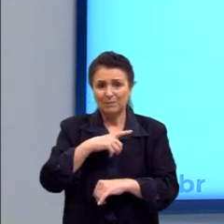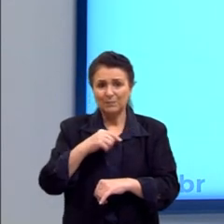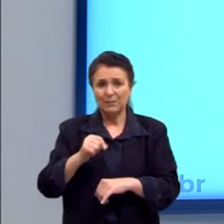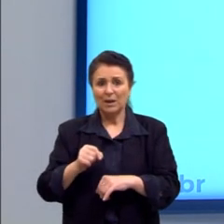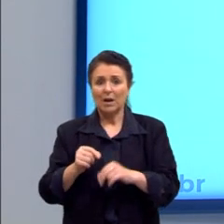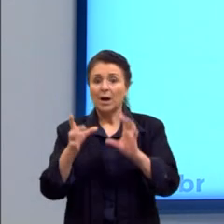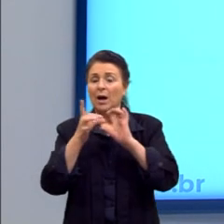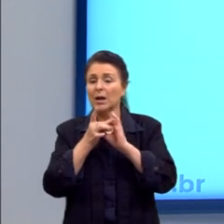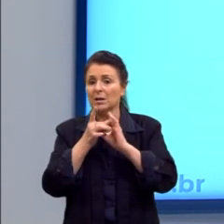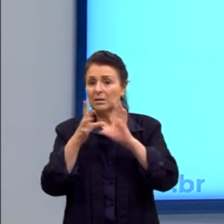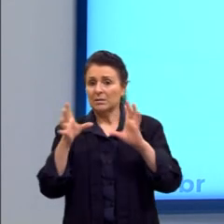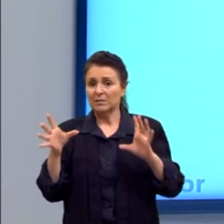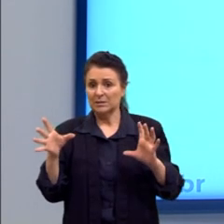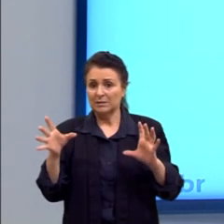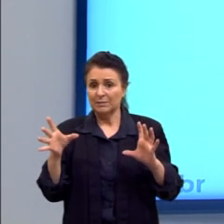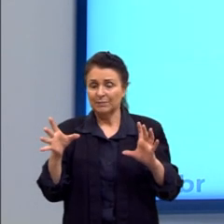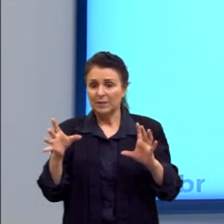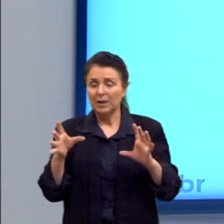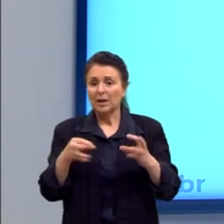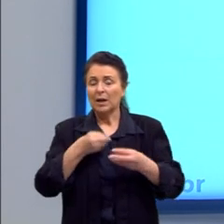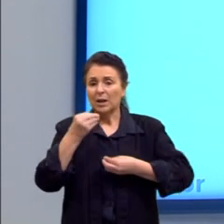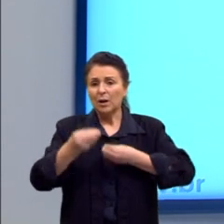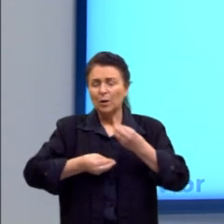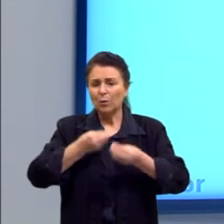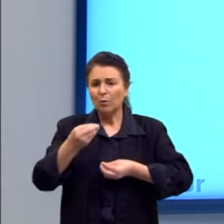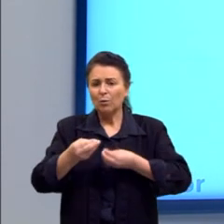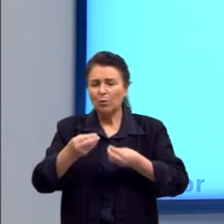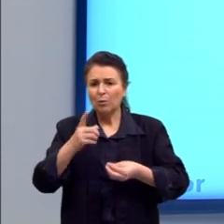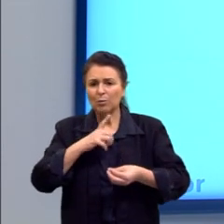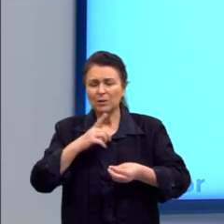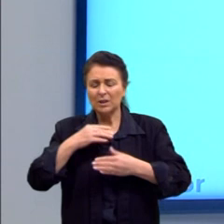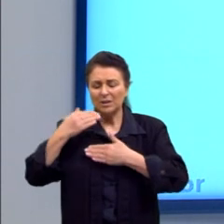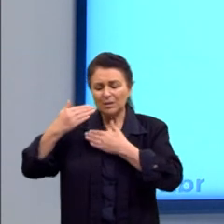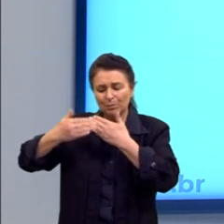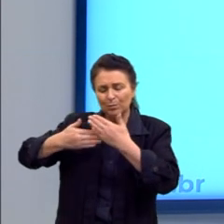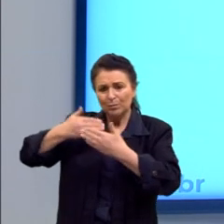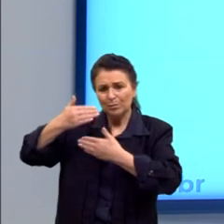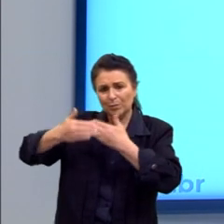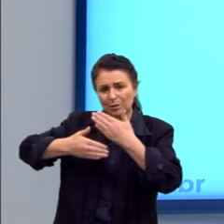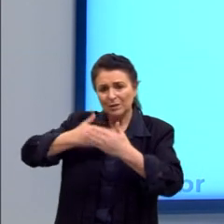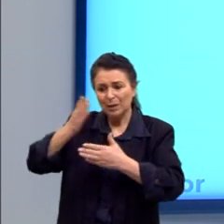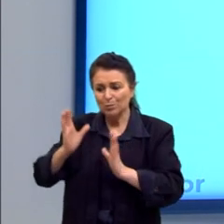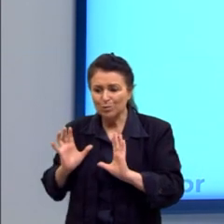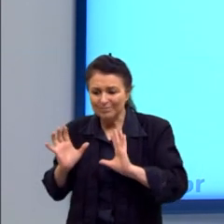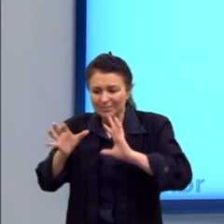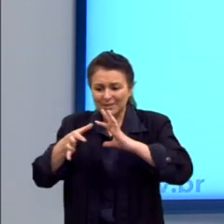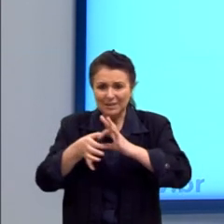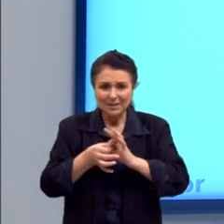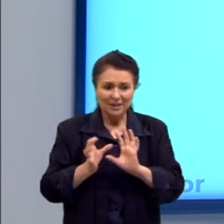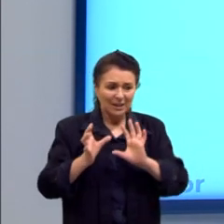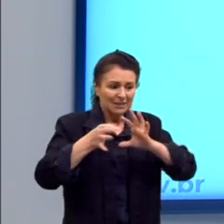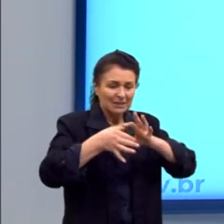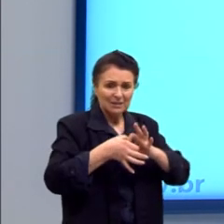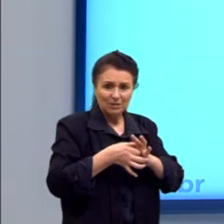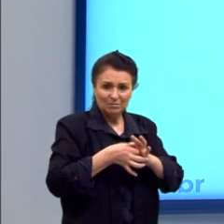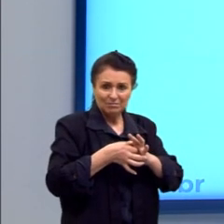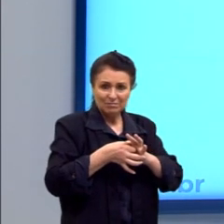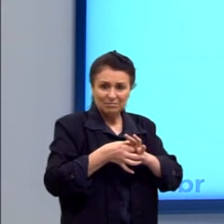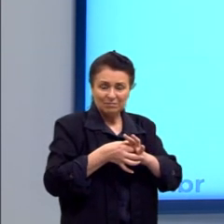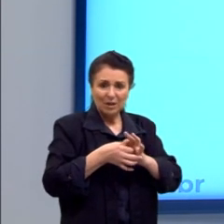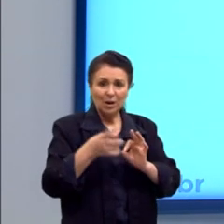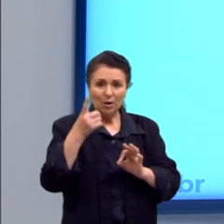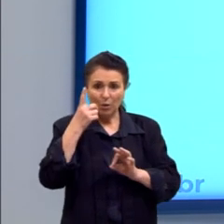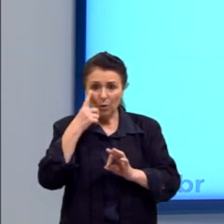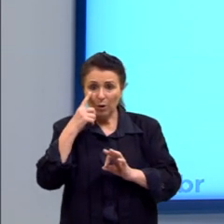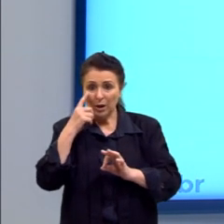democracia, como existe todo esse processo de interligação entre os mesmos. Olha o que o